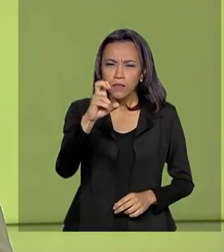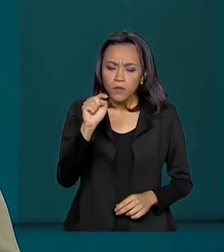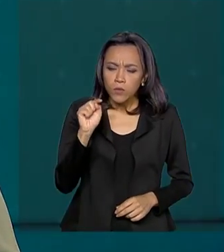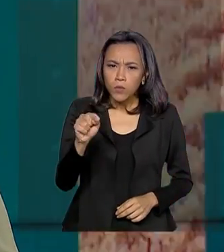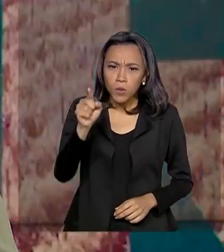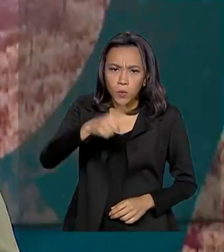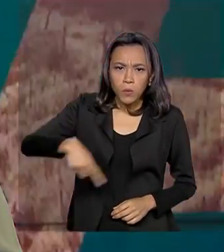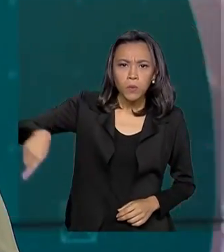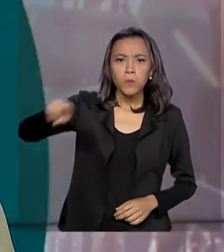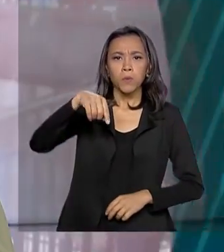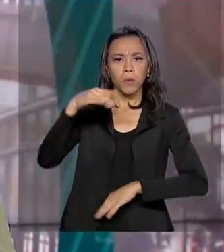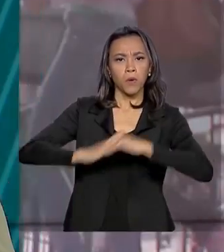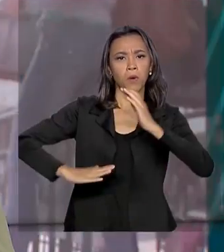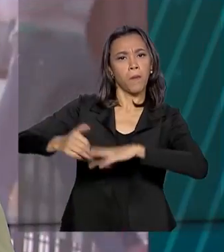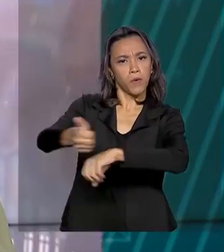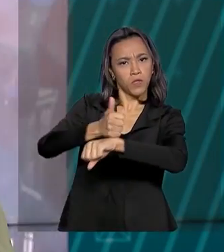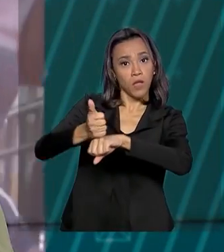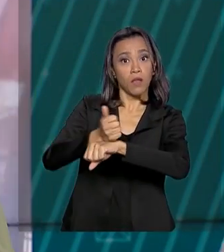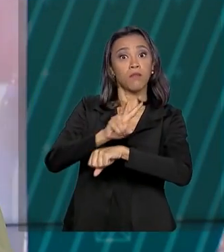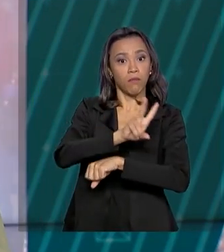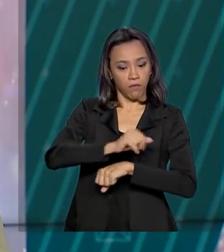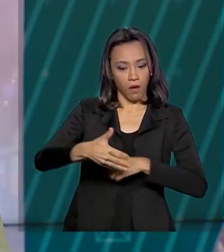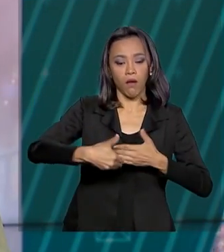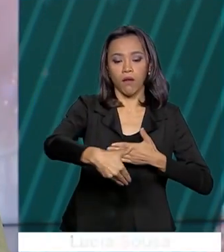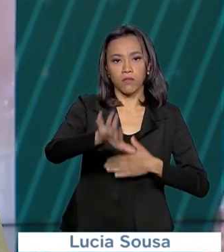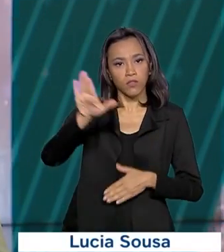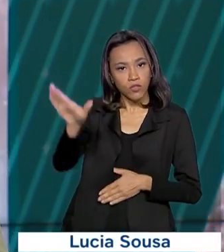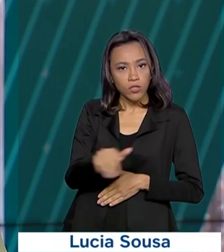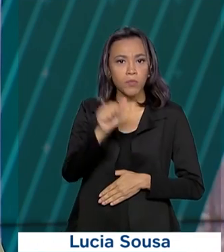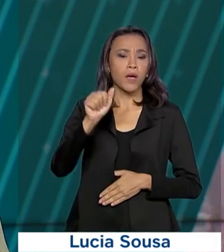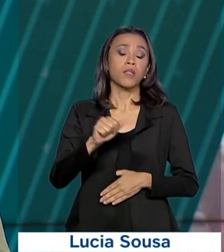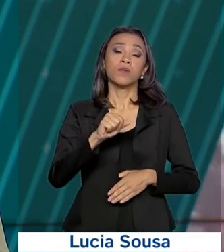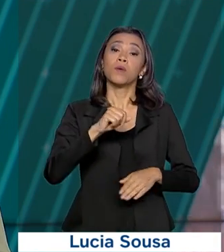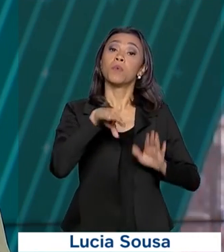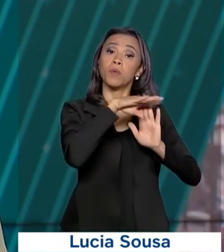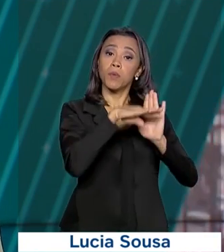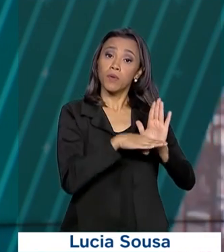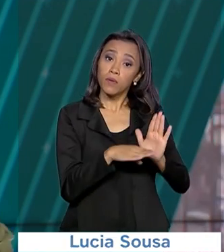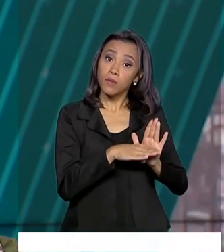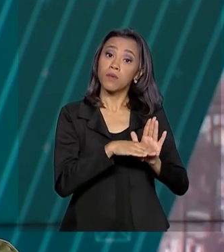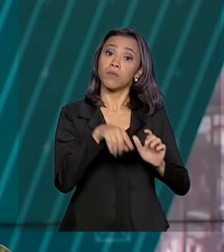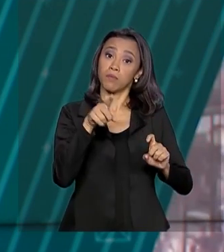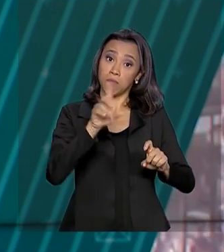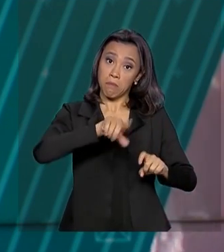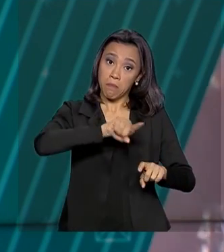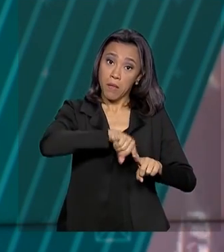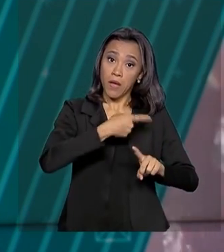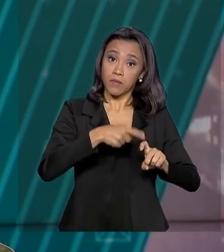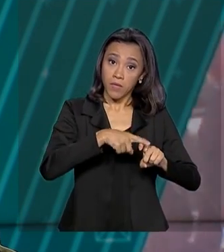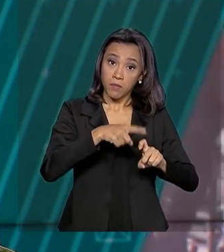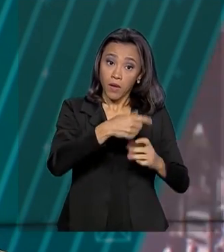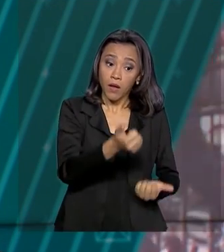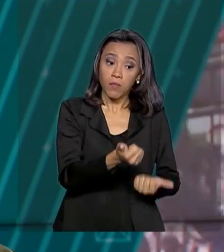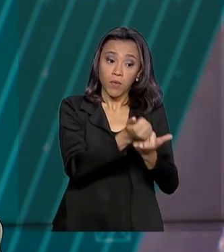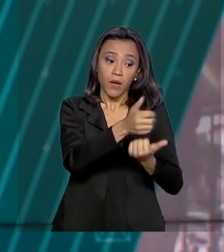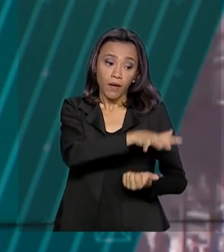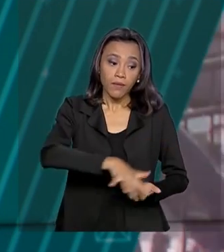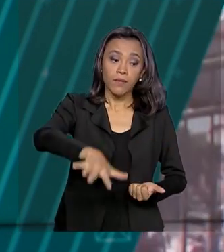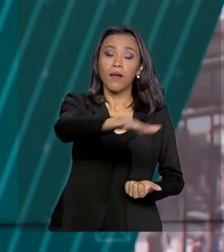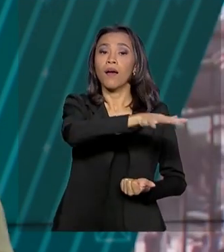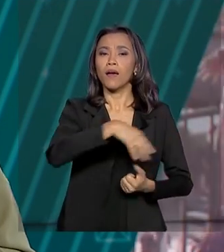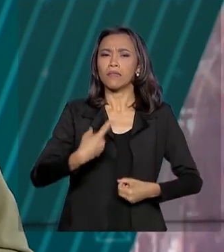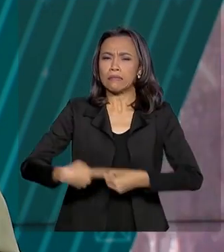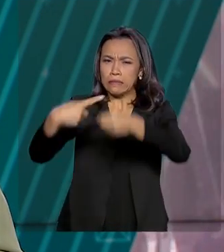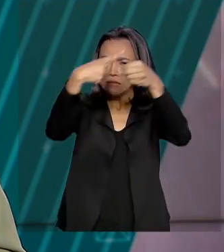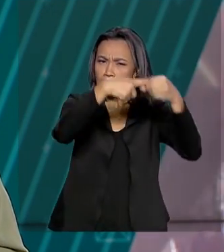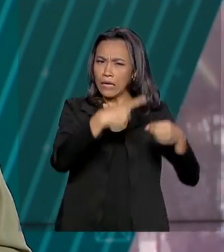profissionais de saúde vão ser convocados pelo programa Mais Médicos para reforçar a assistência nos grandes centros durante a